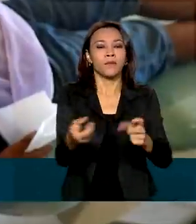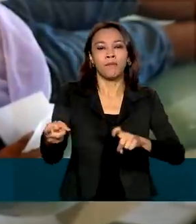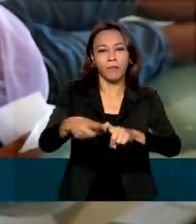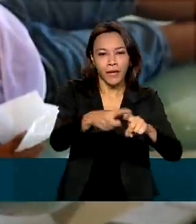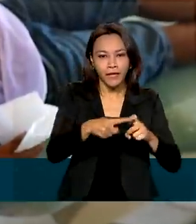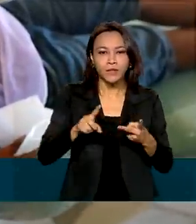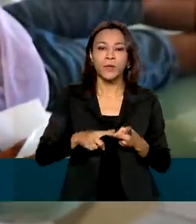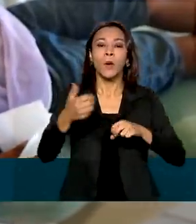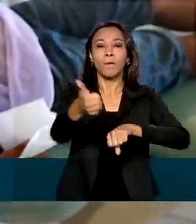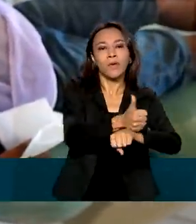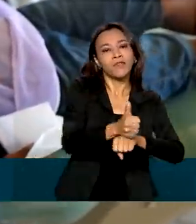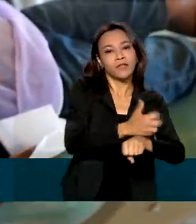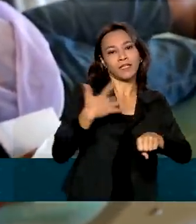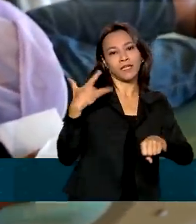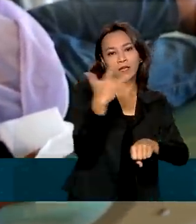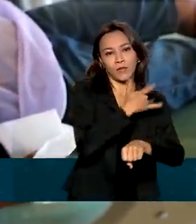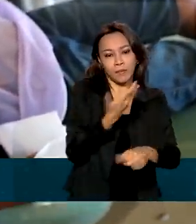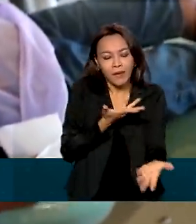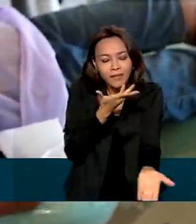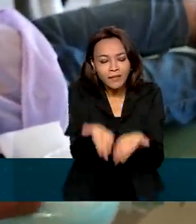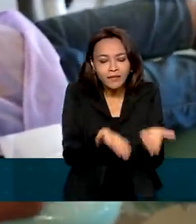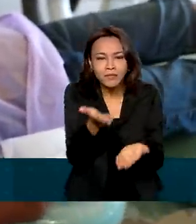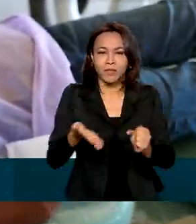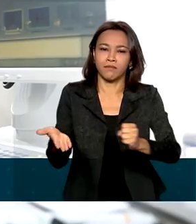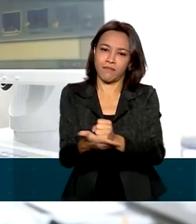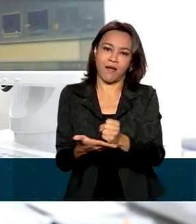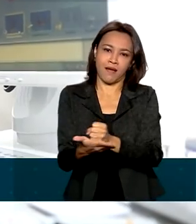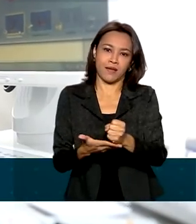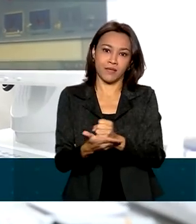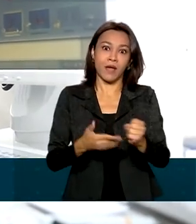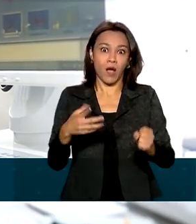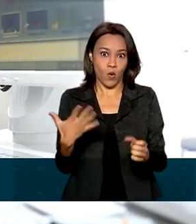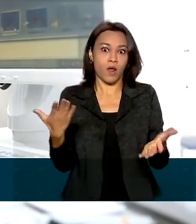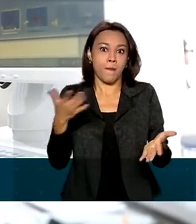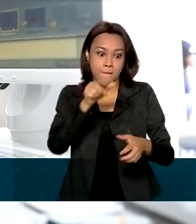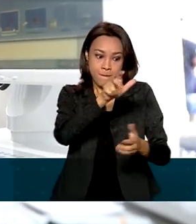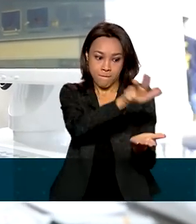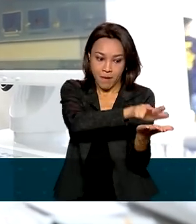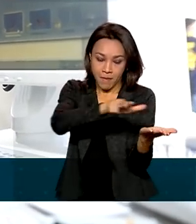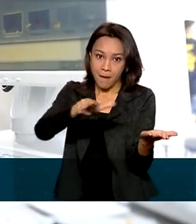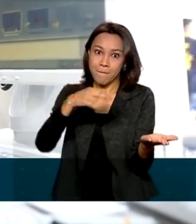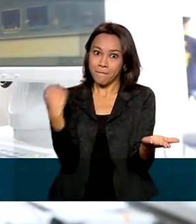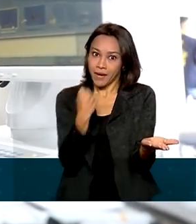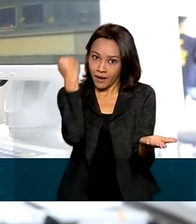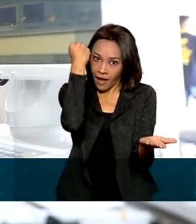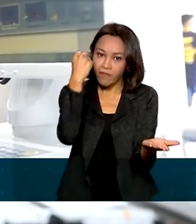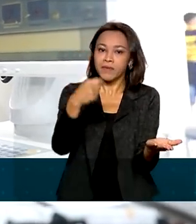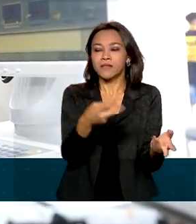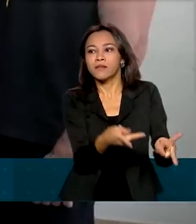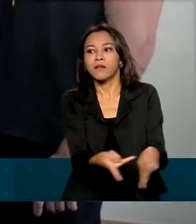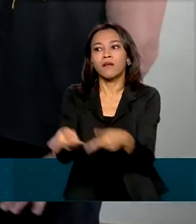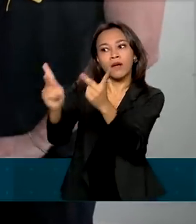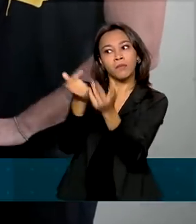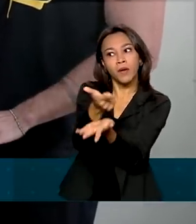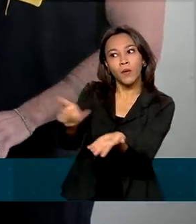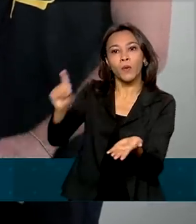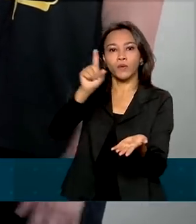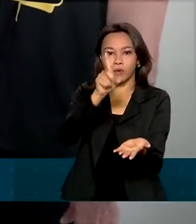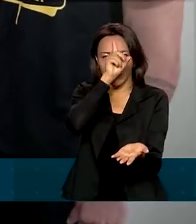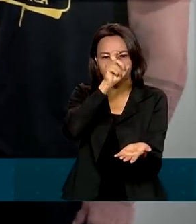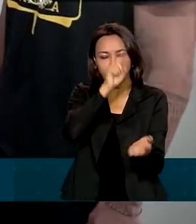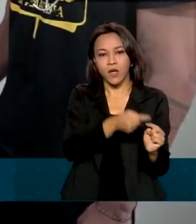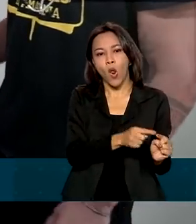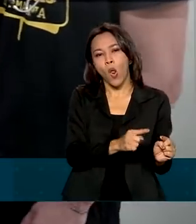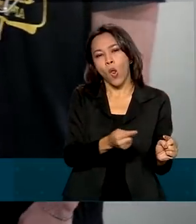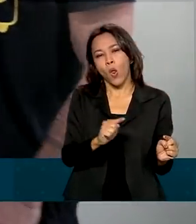de saúde para atendimento primário. Só que os pacientes mais graves precisam ser transferidos para hospitais e as viagens